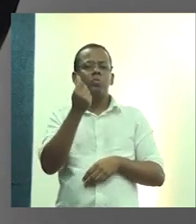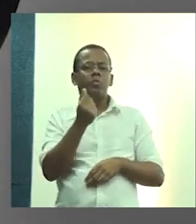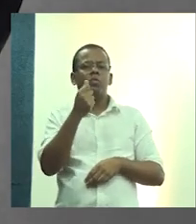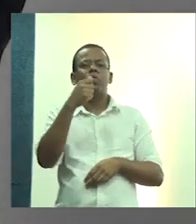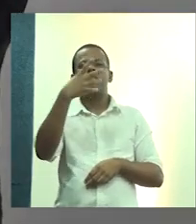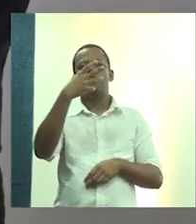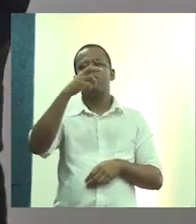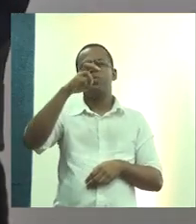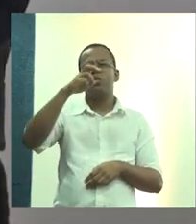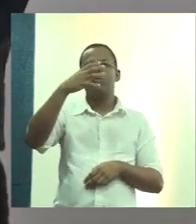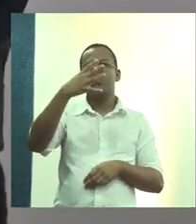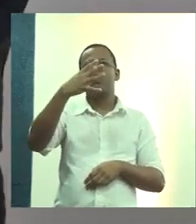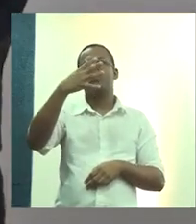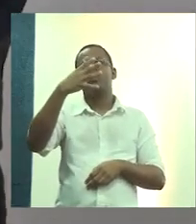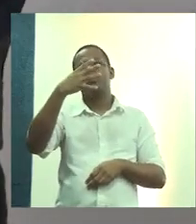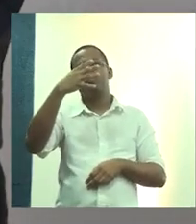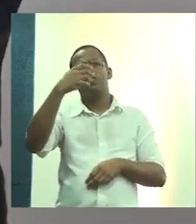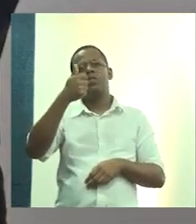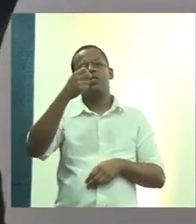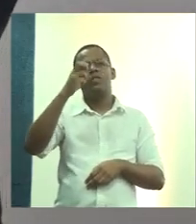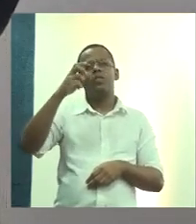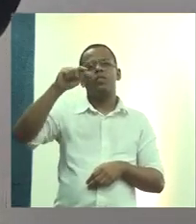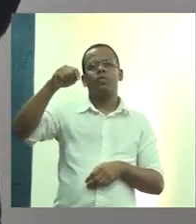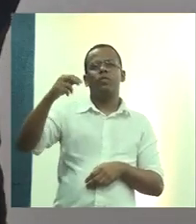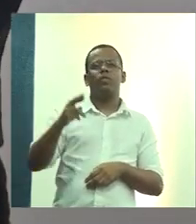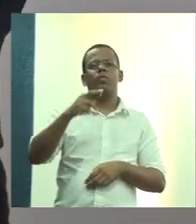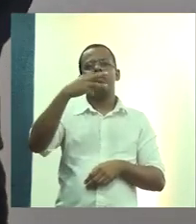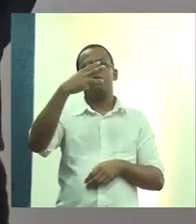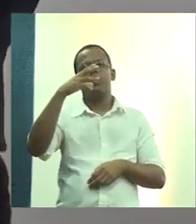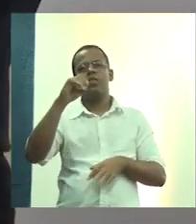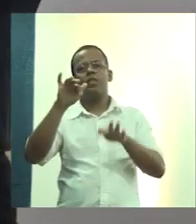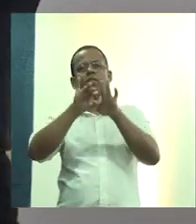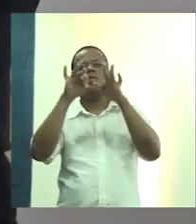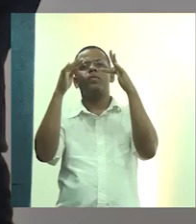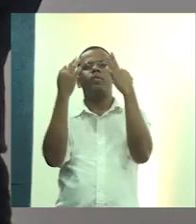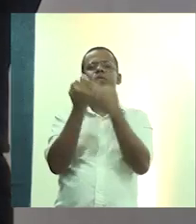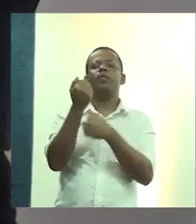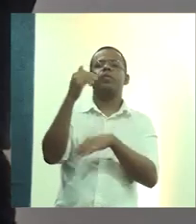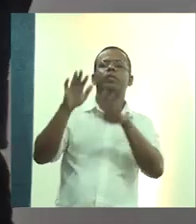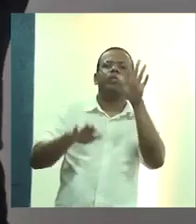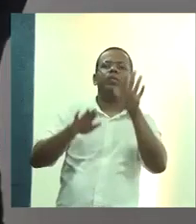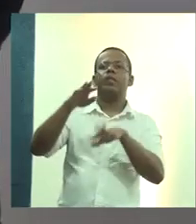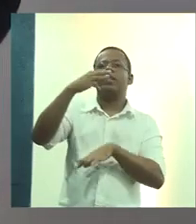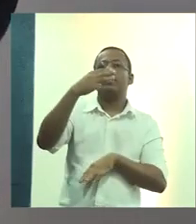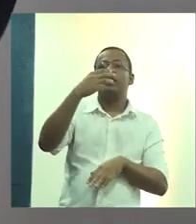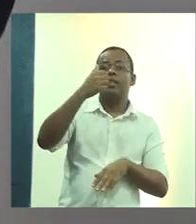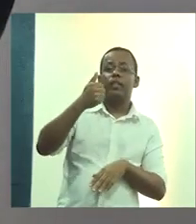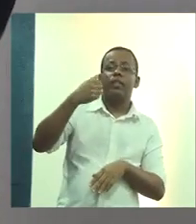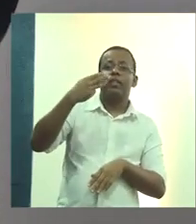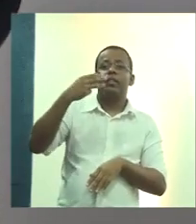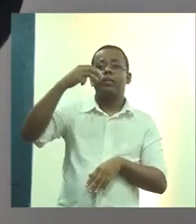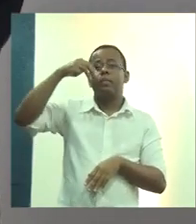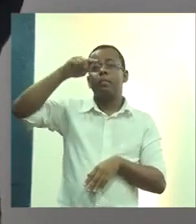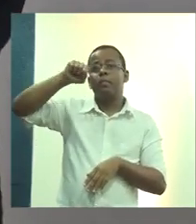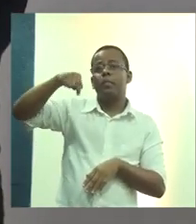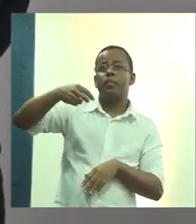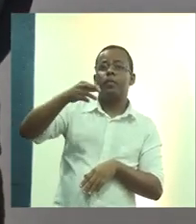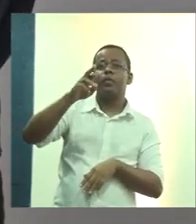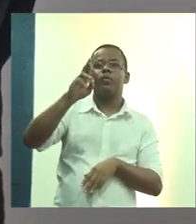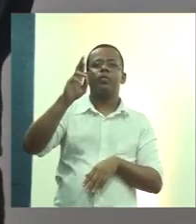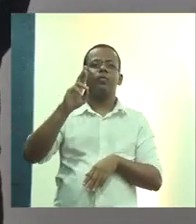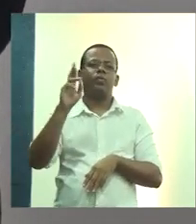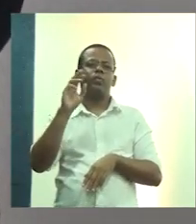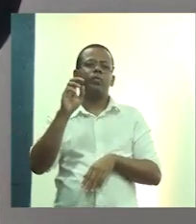415 mil para 30 famílias, o que dá também R$ 13.800 por banheiro,